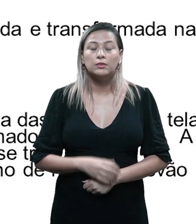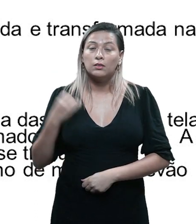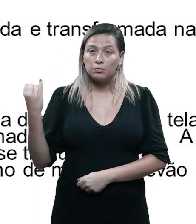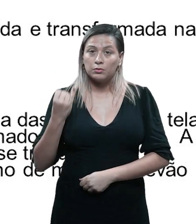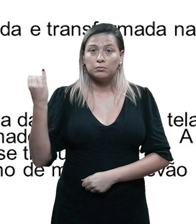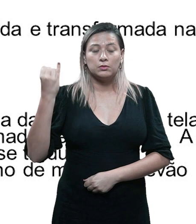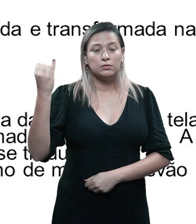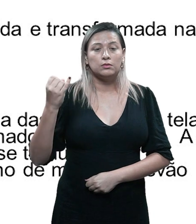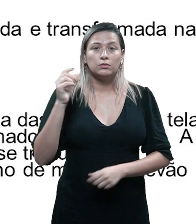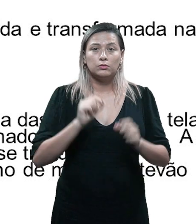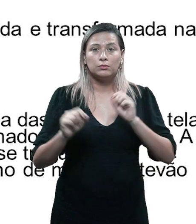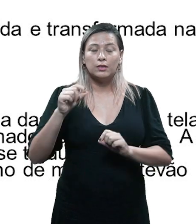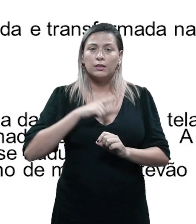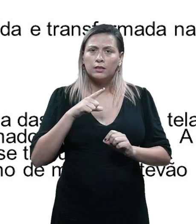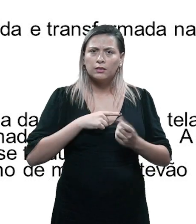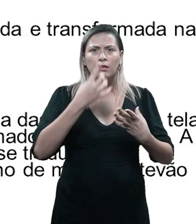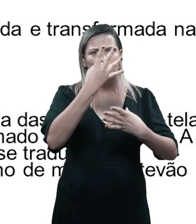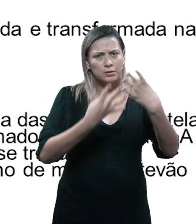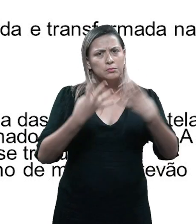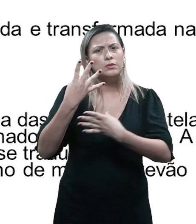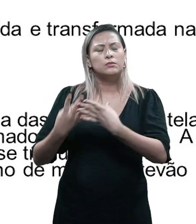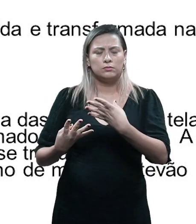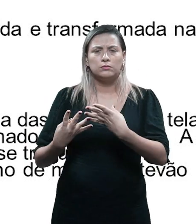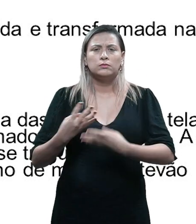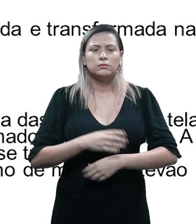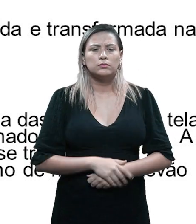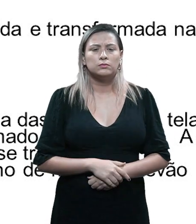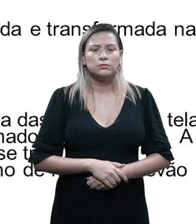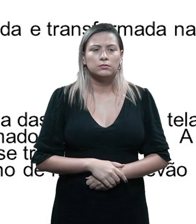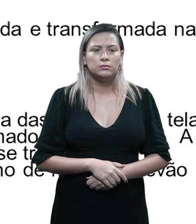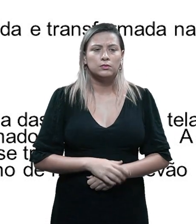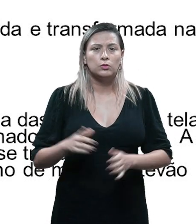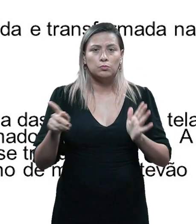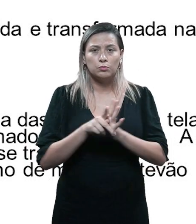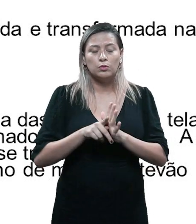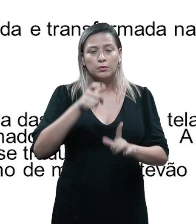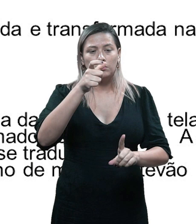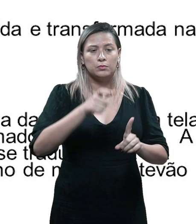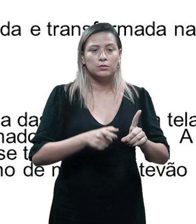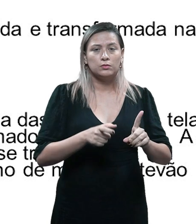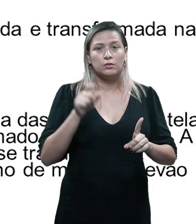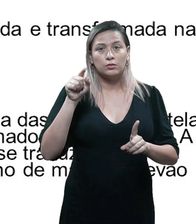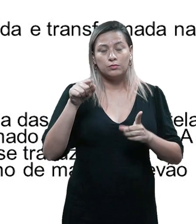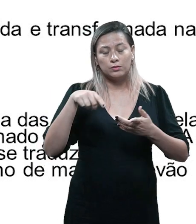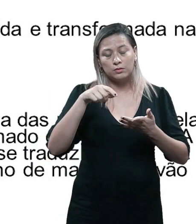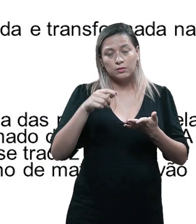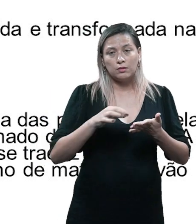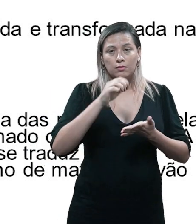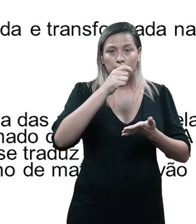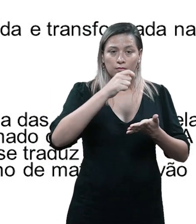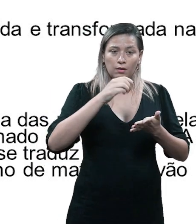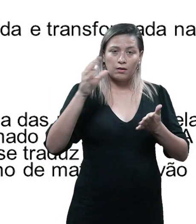tão importante que existem algumas planilhas feitas para o personagem em que você vai preencher